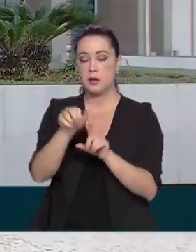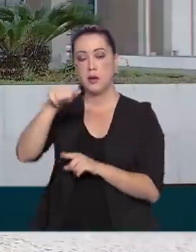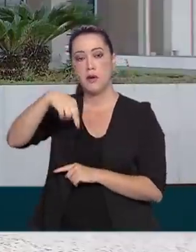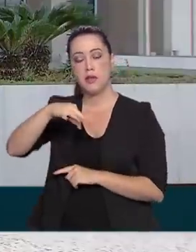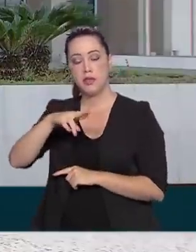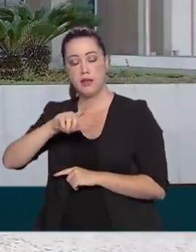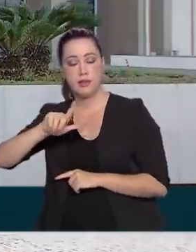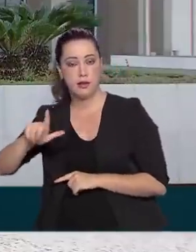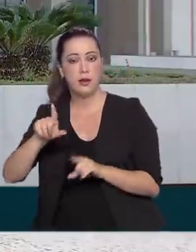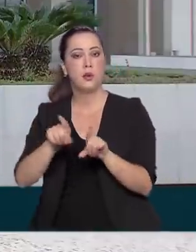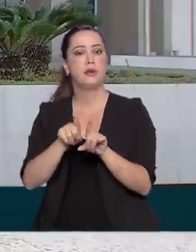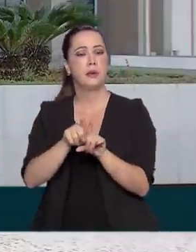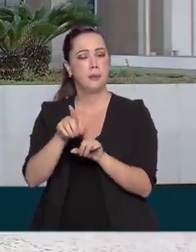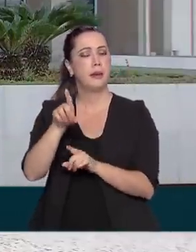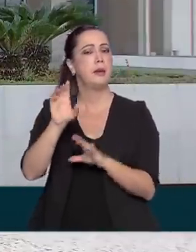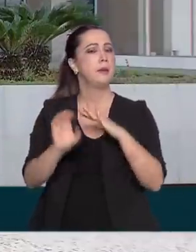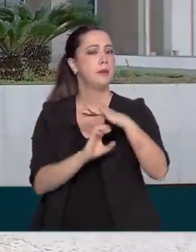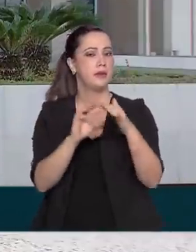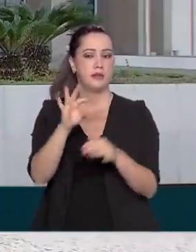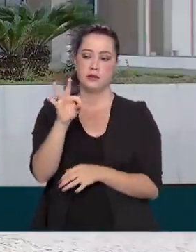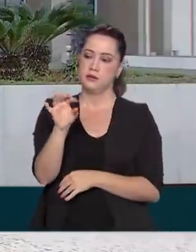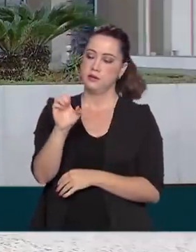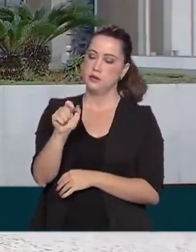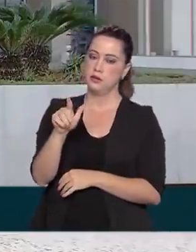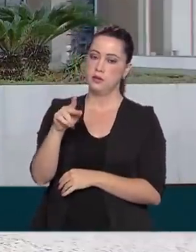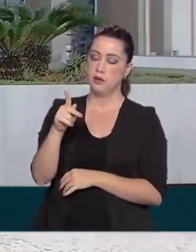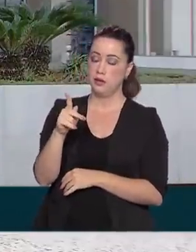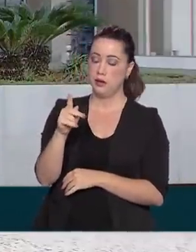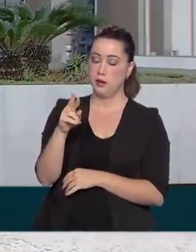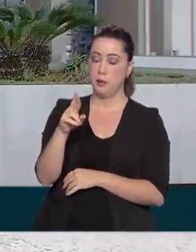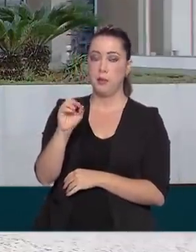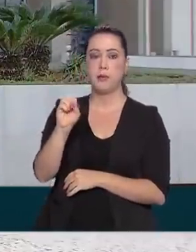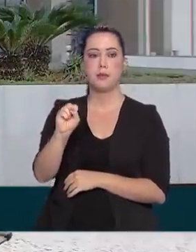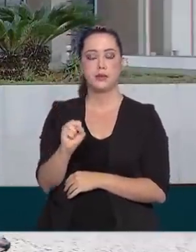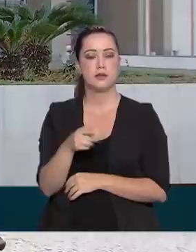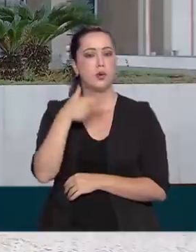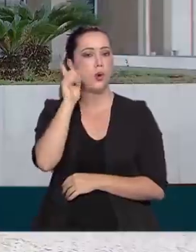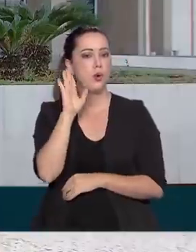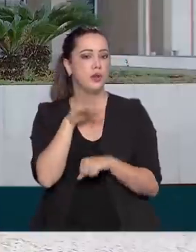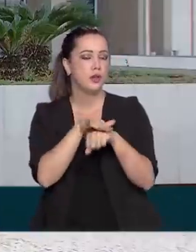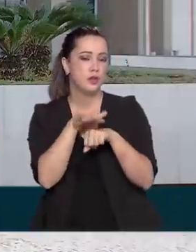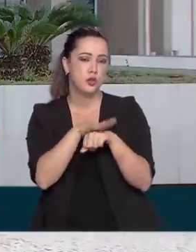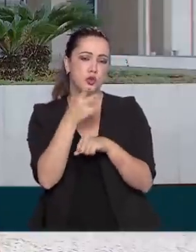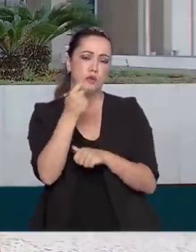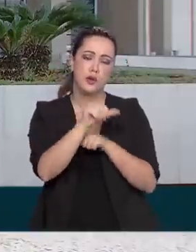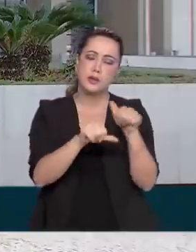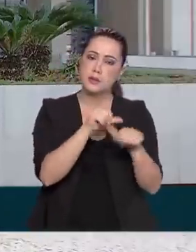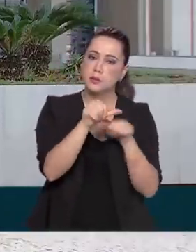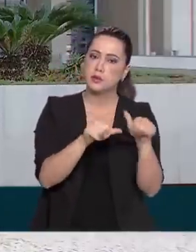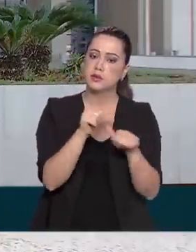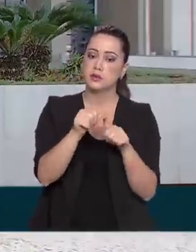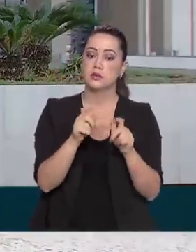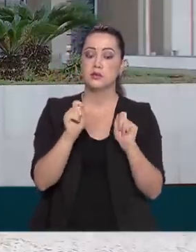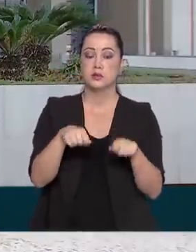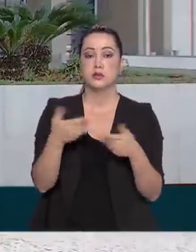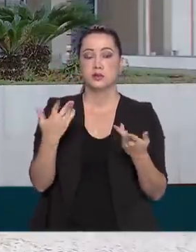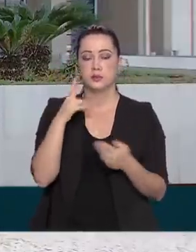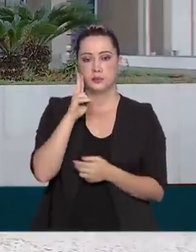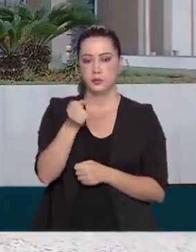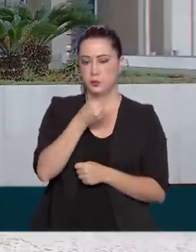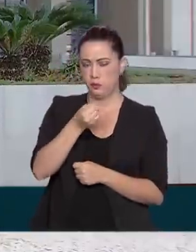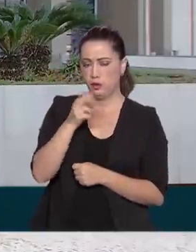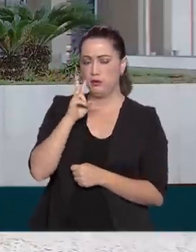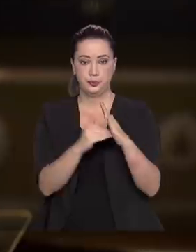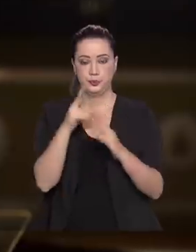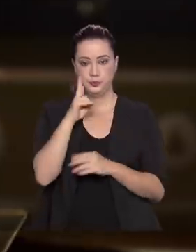Telebras. E ontem à noite, o presidente Jair Bolsonaro comentou sobre essa mudança na porta do Palácio da Alvorada.